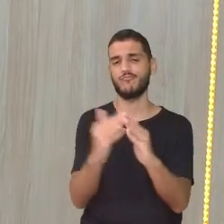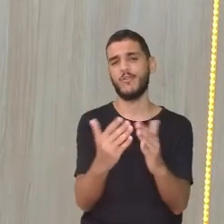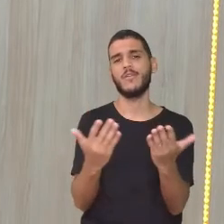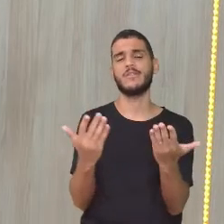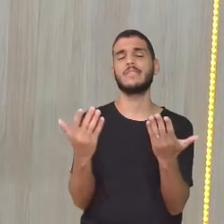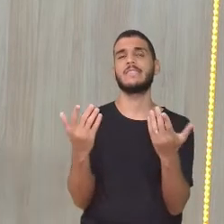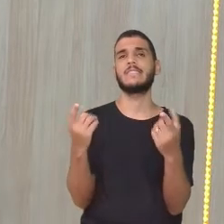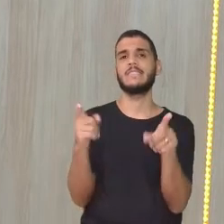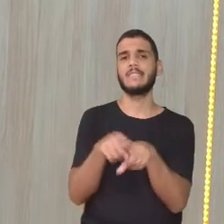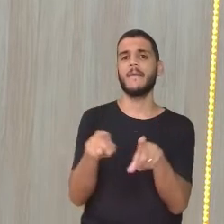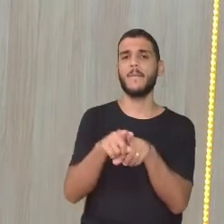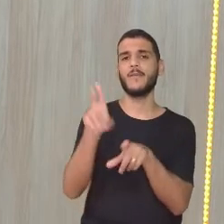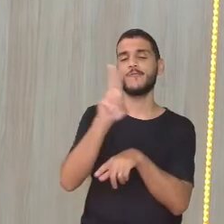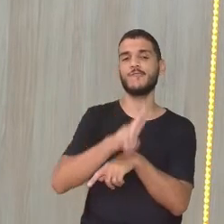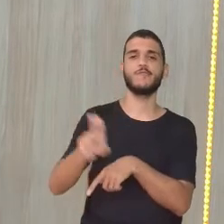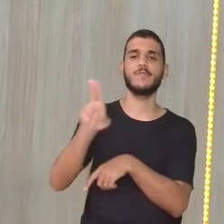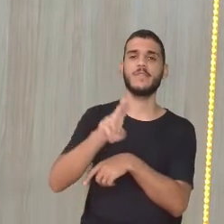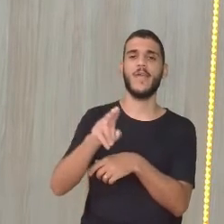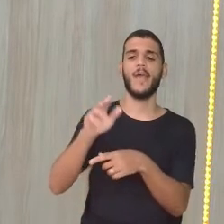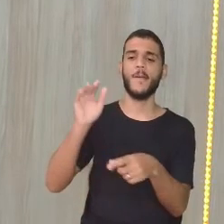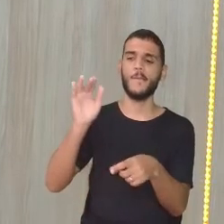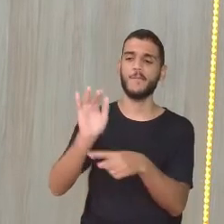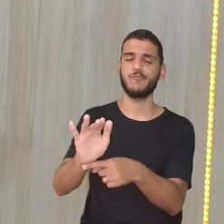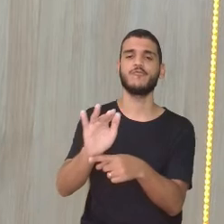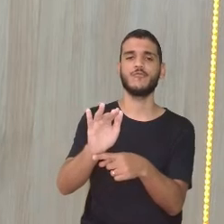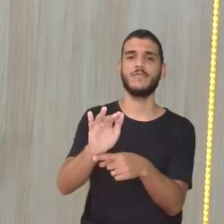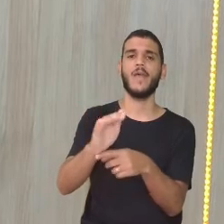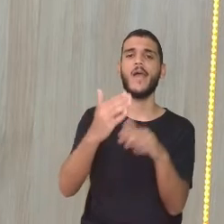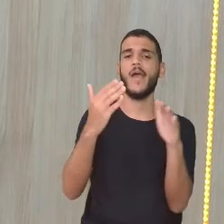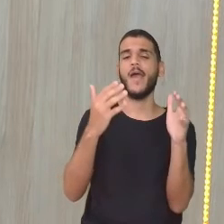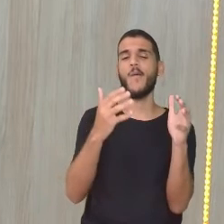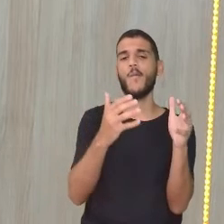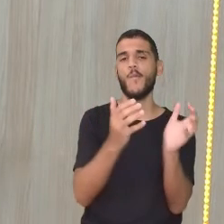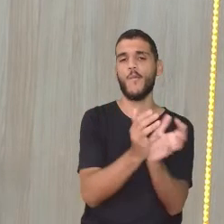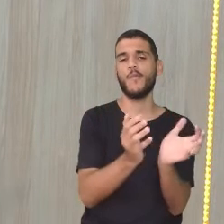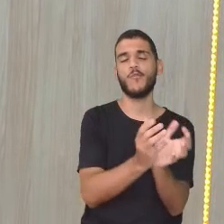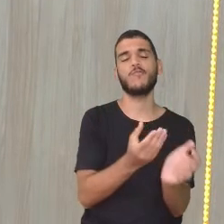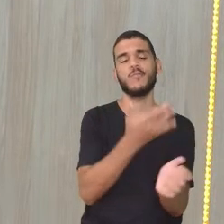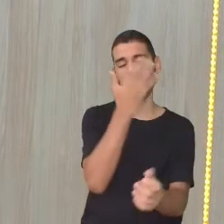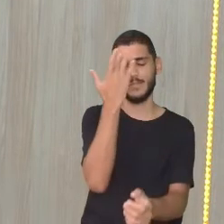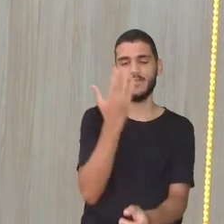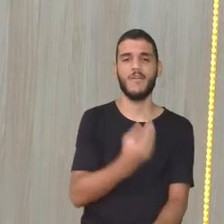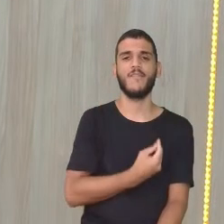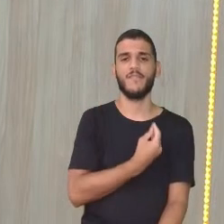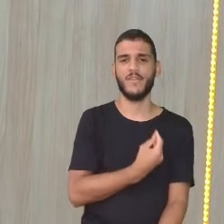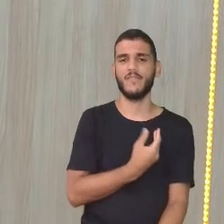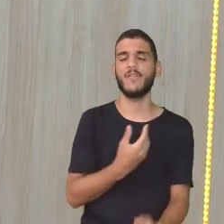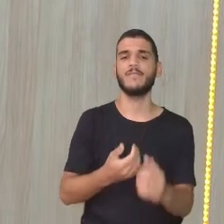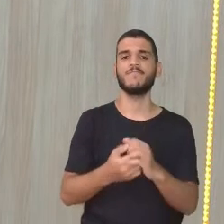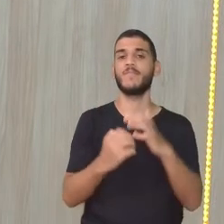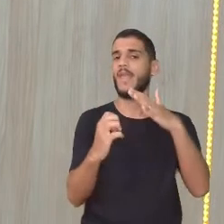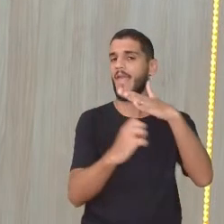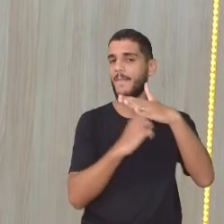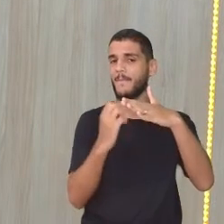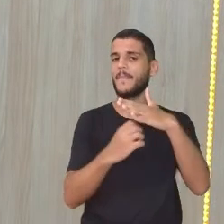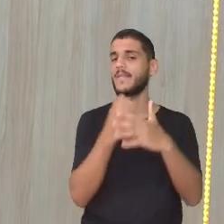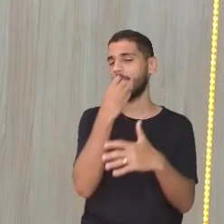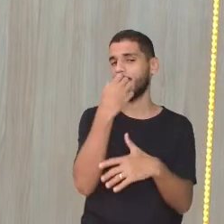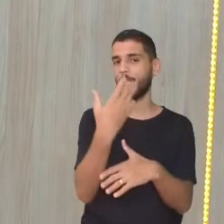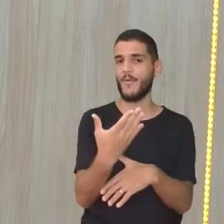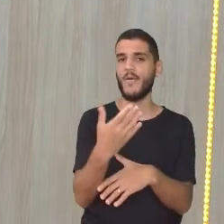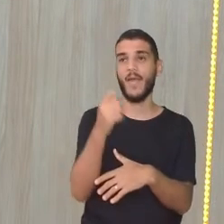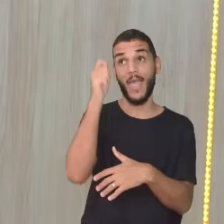manter, né? Uma parte da comunidade com aquela cooperativa, né? Gosto dessa ideia, Não é?